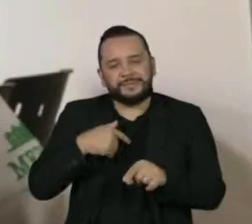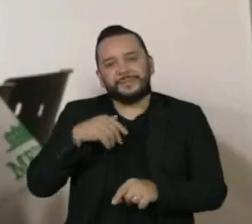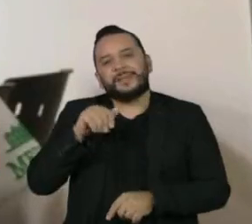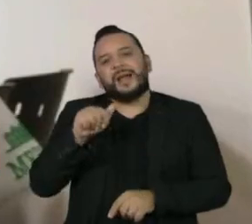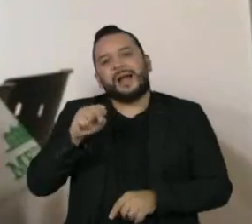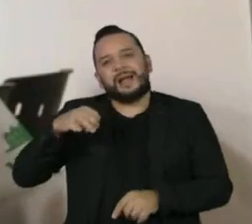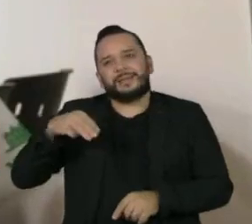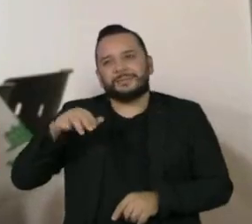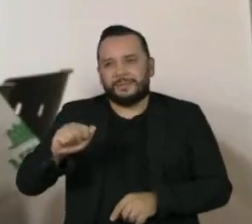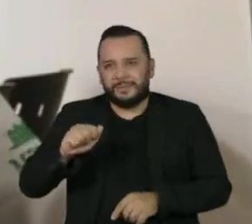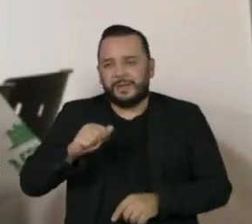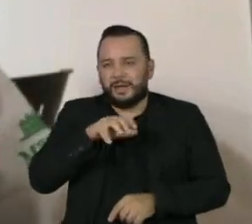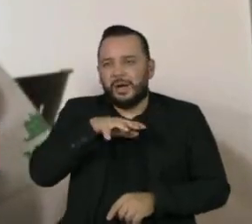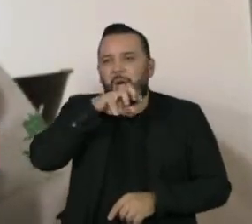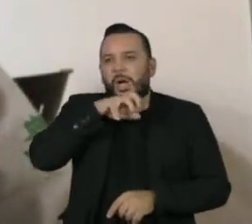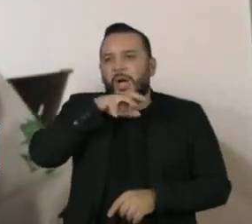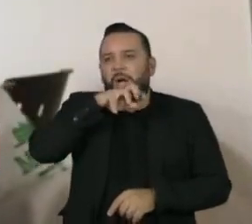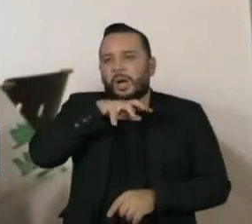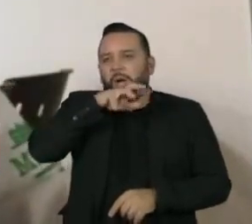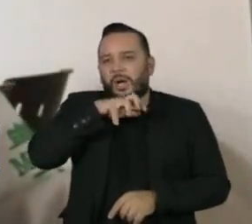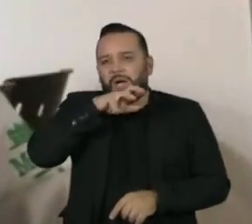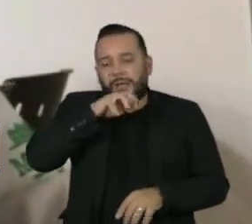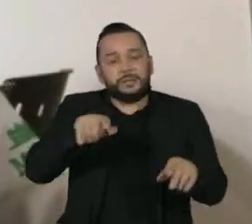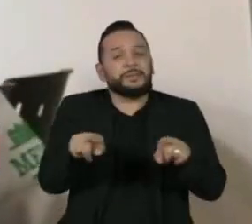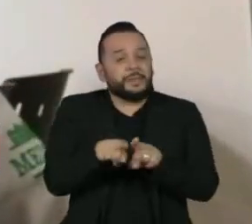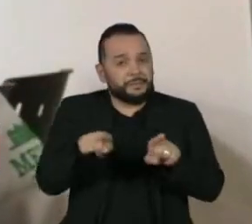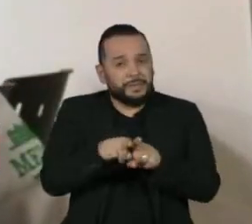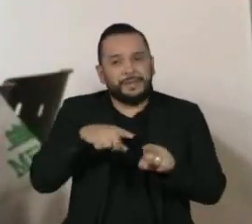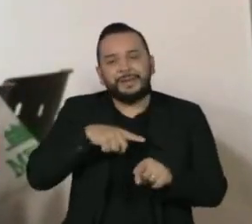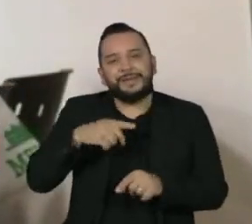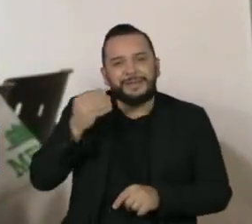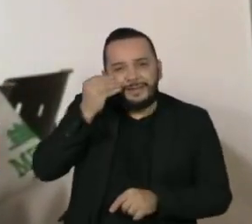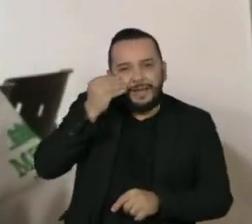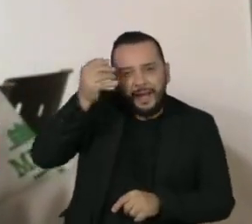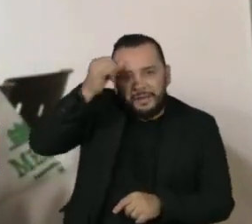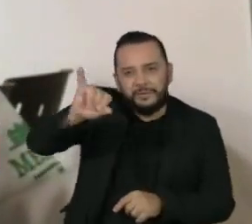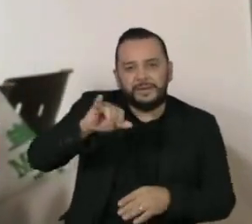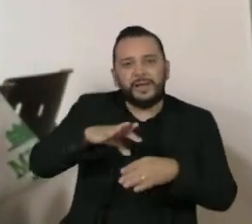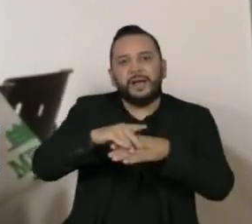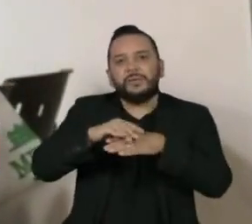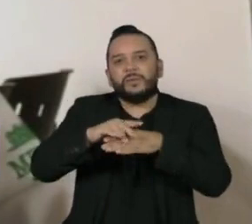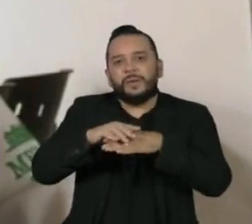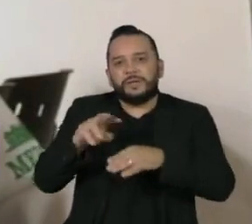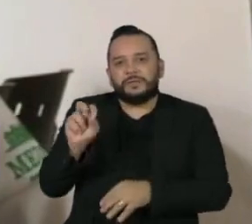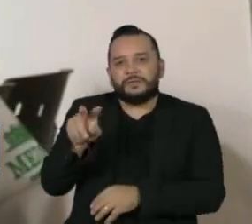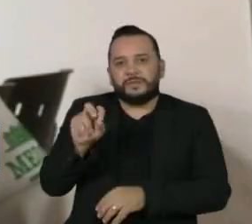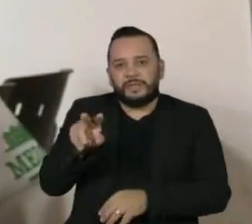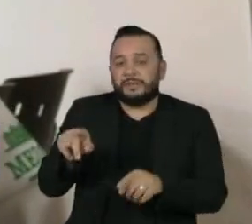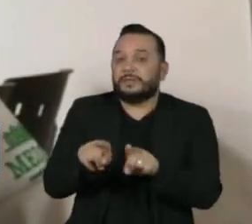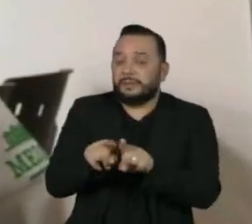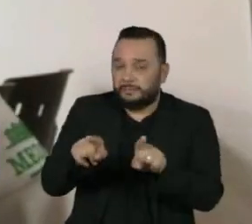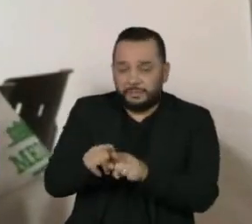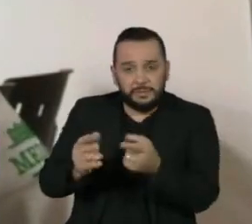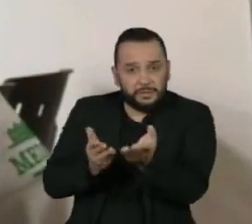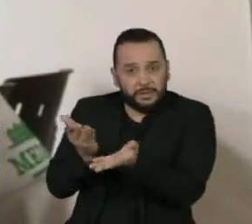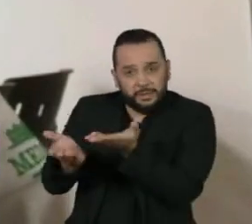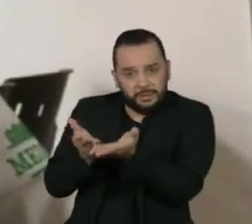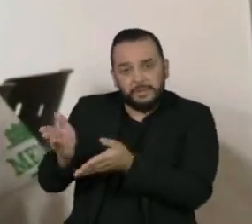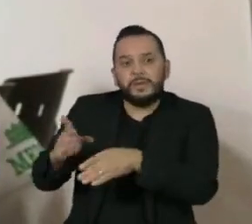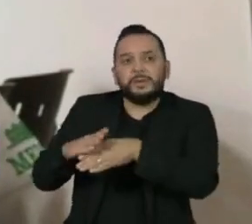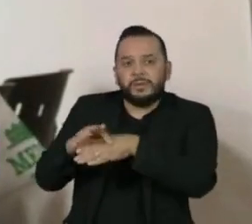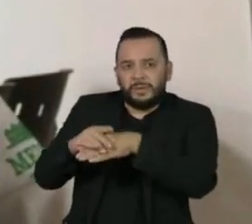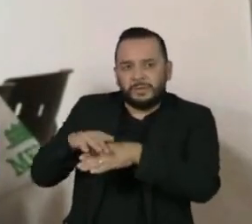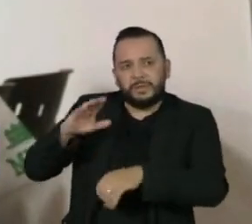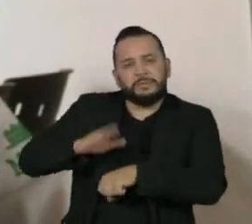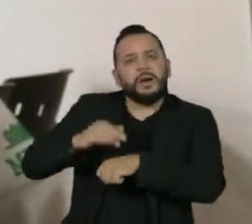possível, tentar prevenir essas infecções. O tratamento da doença de base é o mais